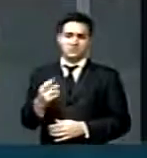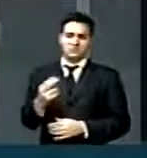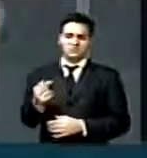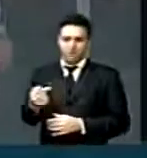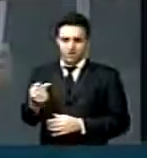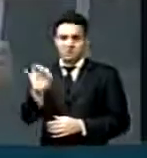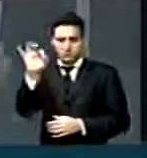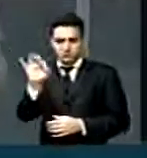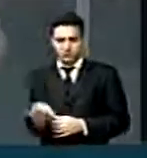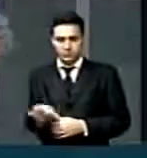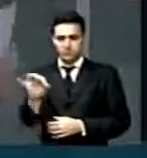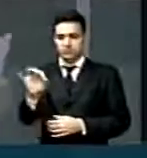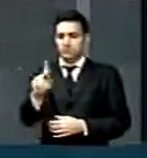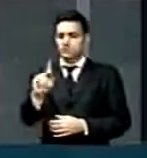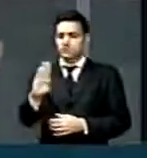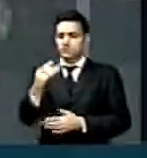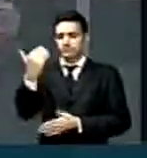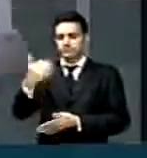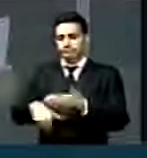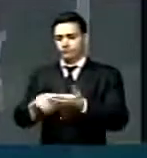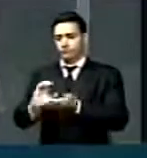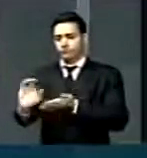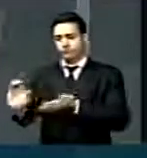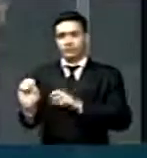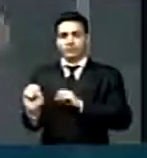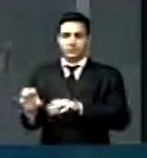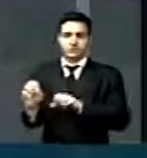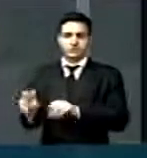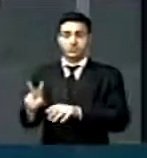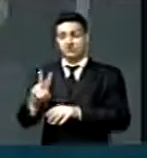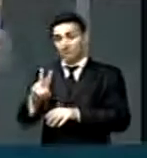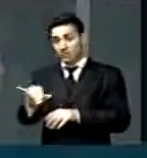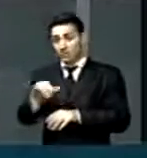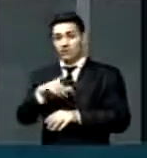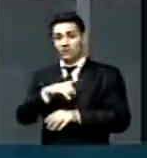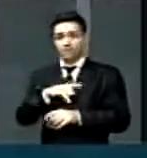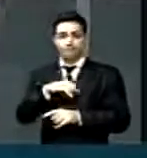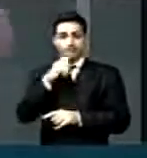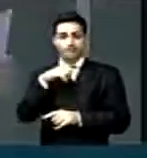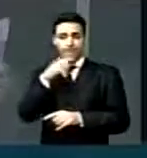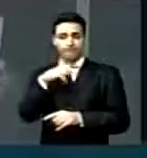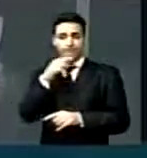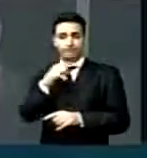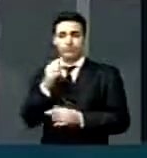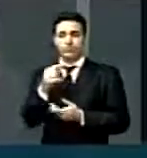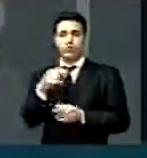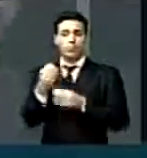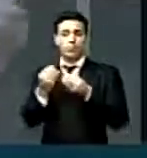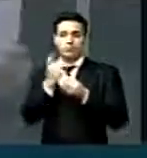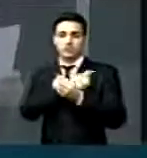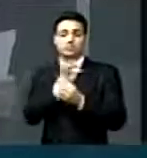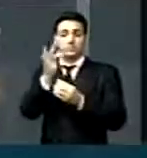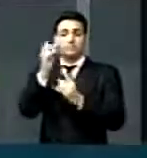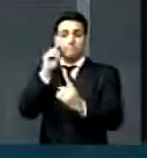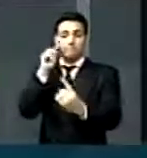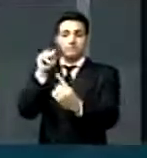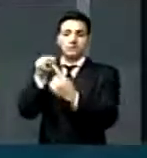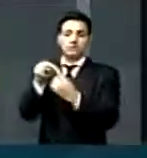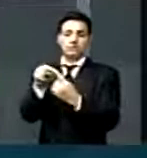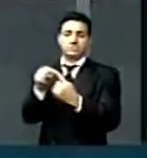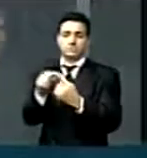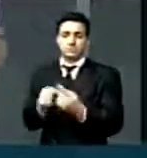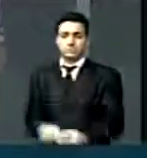% do PIB, ou seja, vamos patinar na educação para atingir metas e atingir